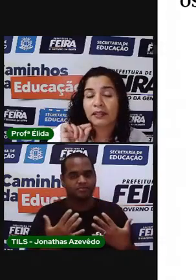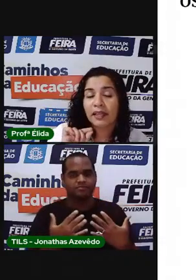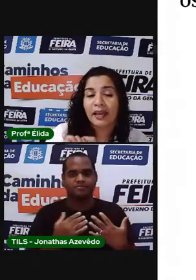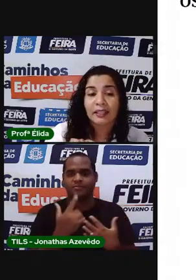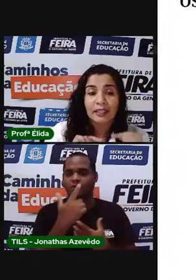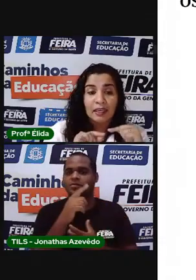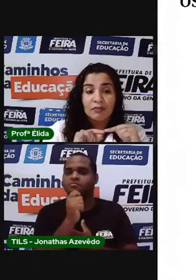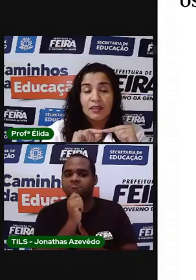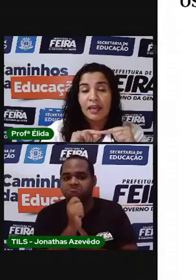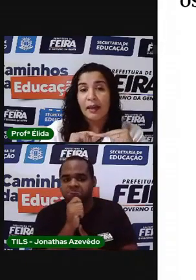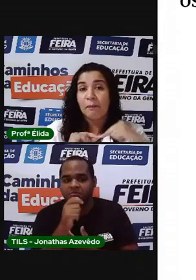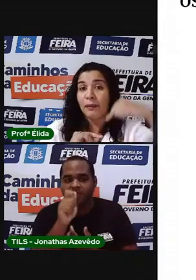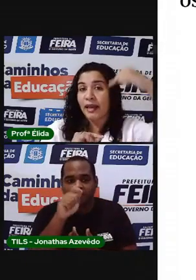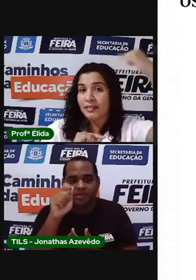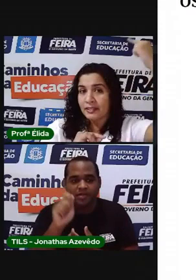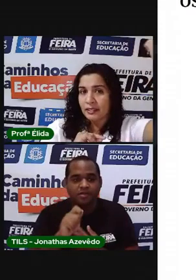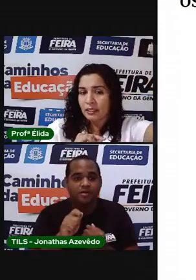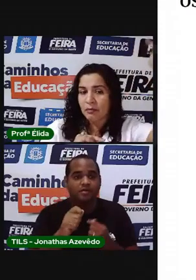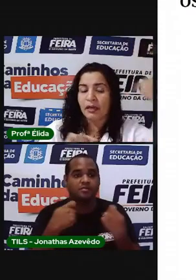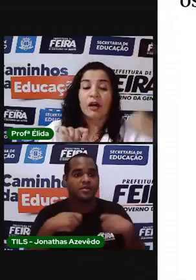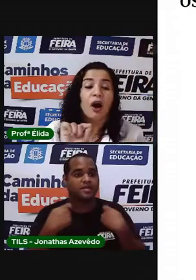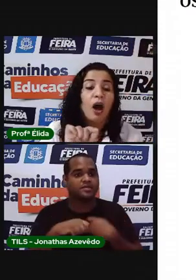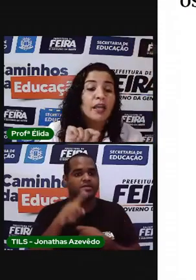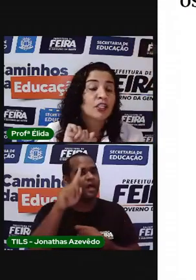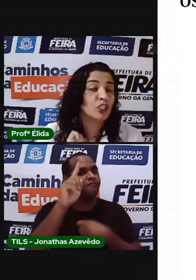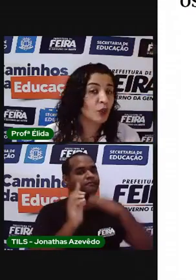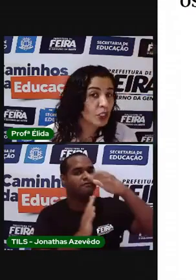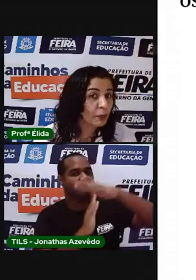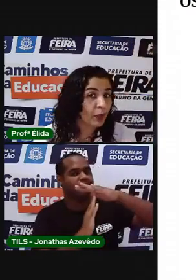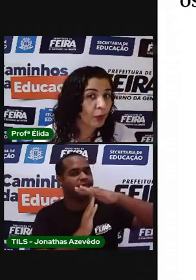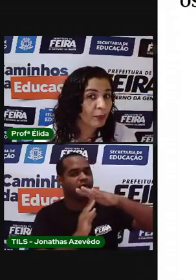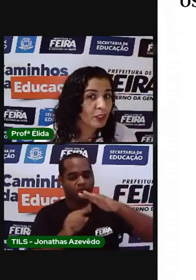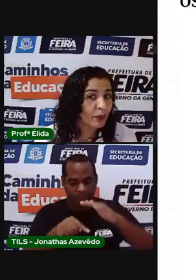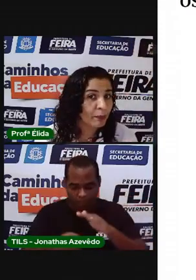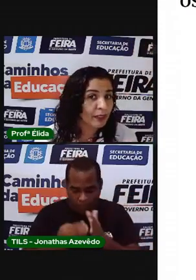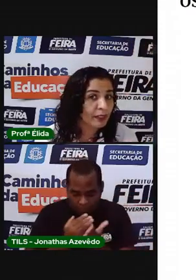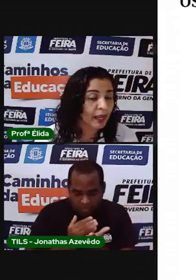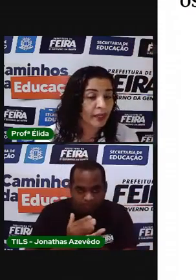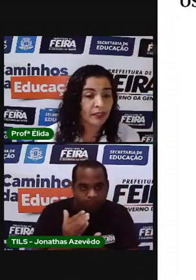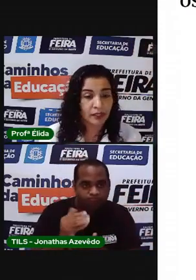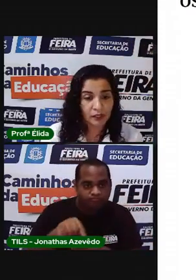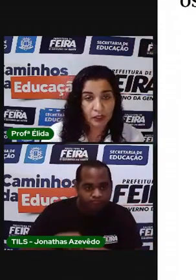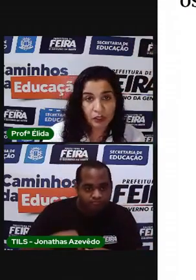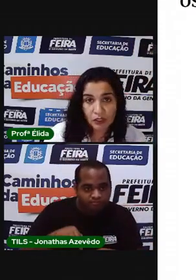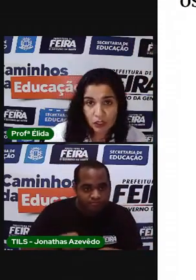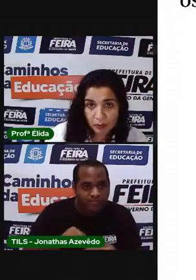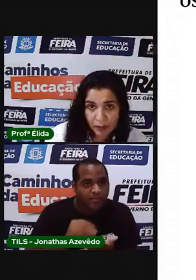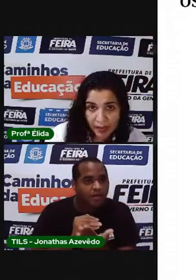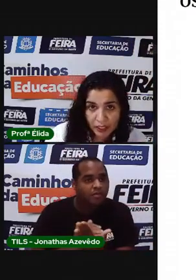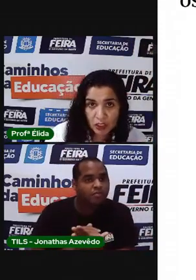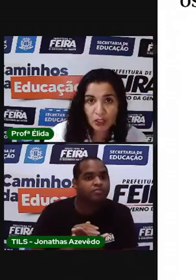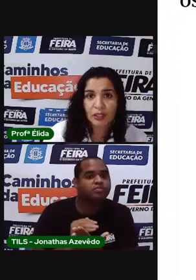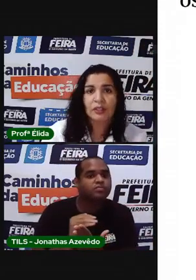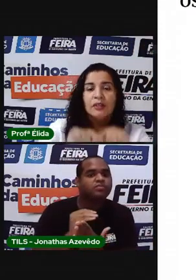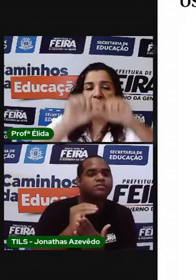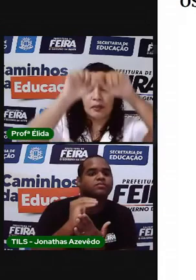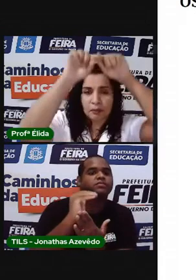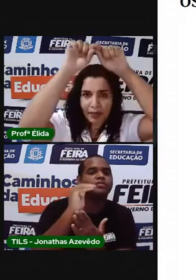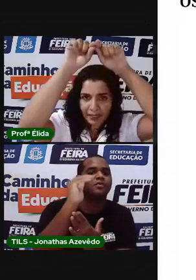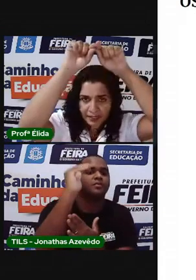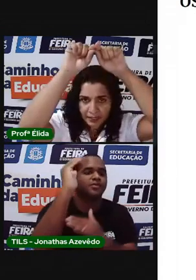sem pintar têm que ficar para cima. Olha de onde a Pró começou a pintar. De baixo